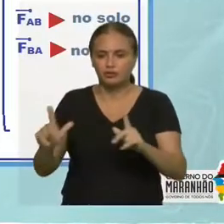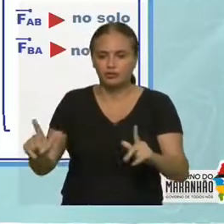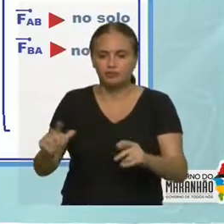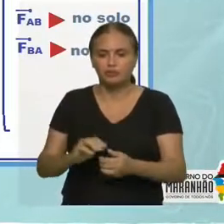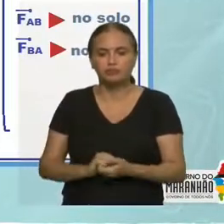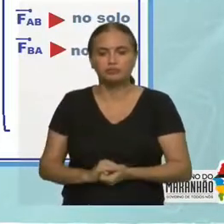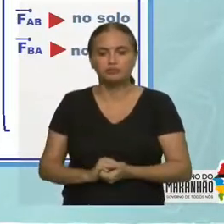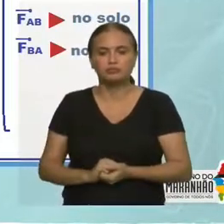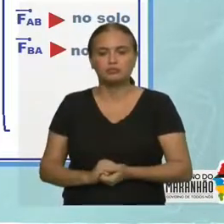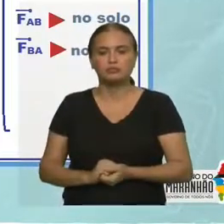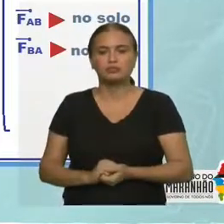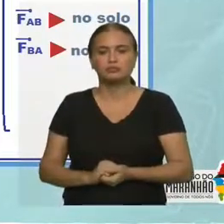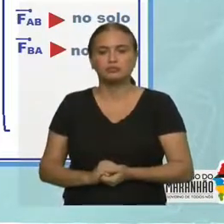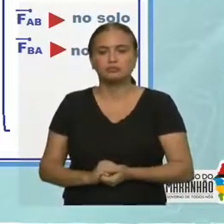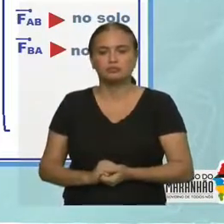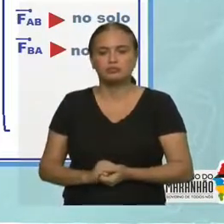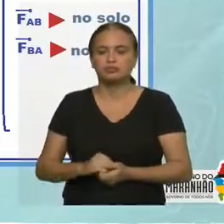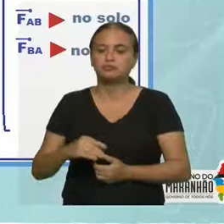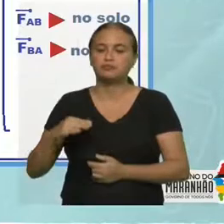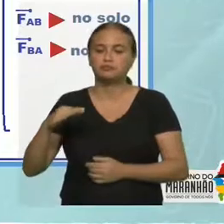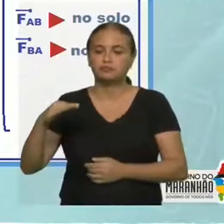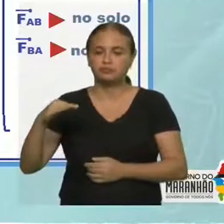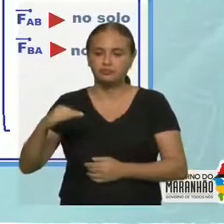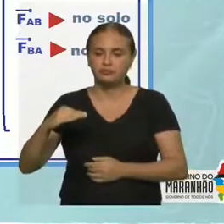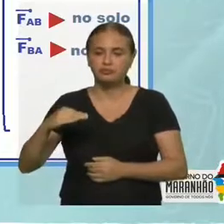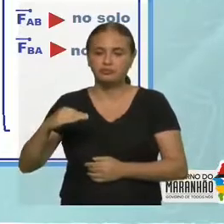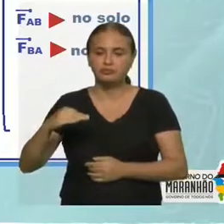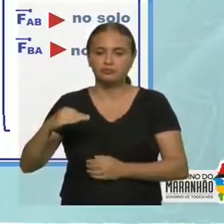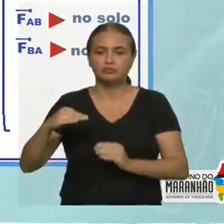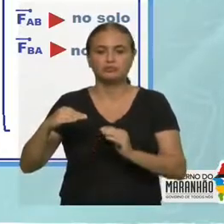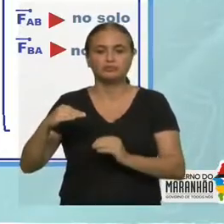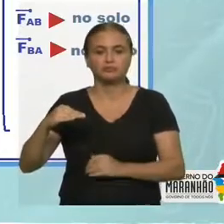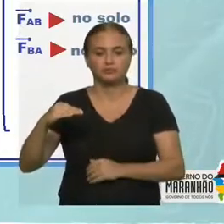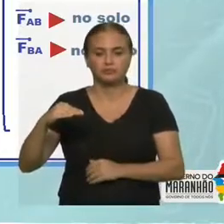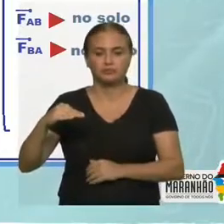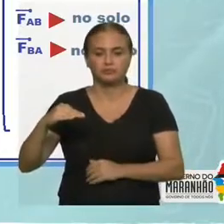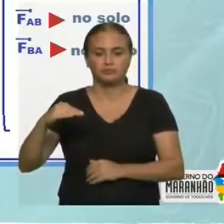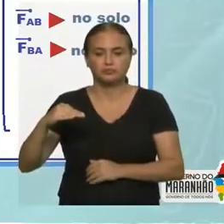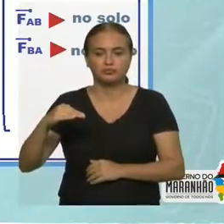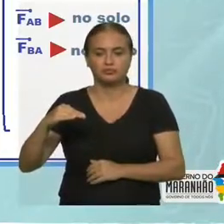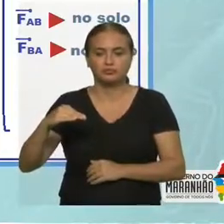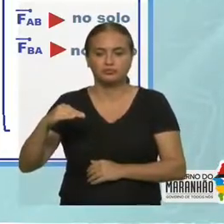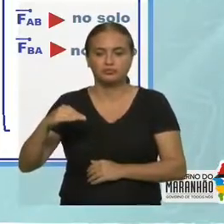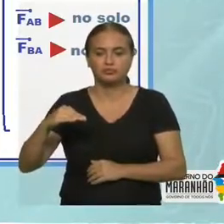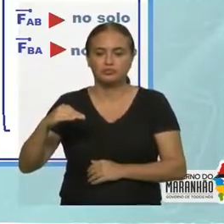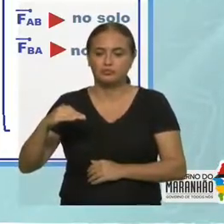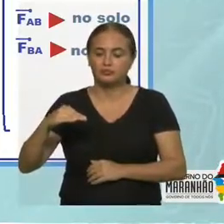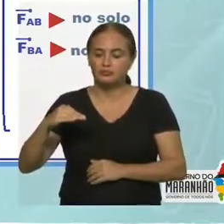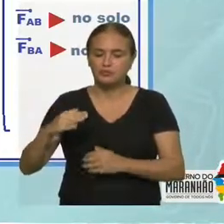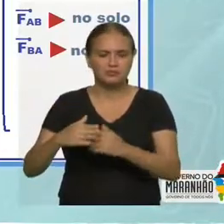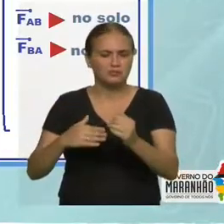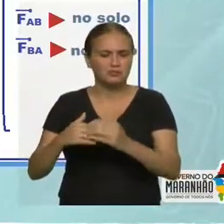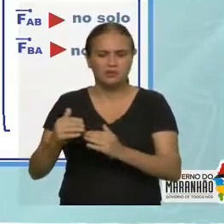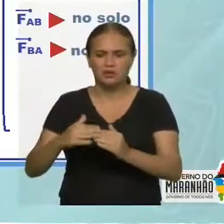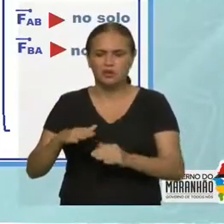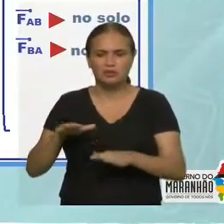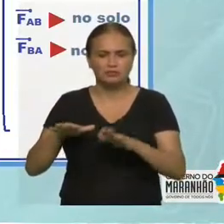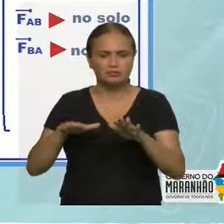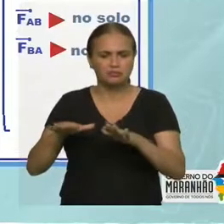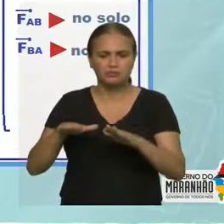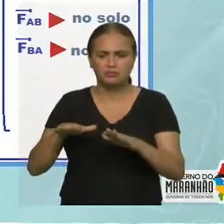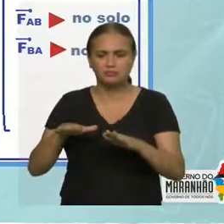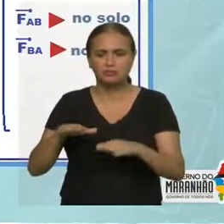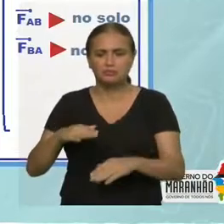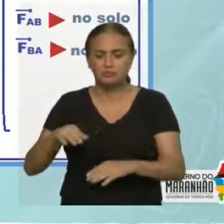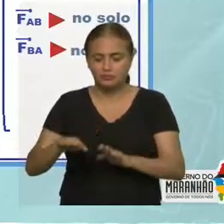Aqui eu tenho um carro, né? Carros, a pessoa, nós, qualquer objeto para se movimentar, ele tem que aplicar uma